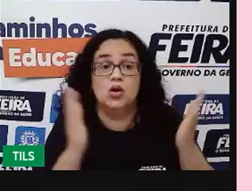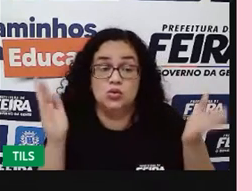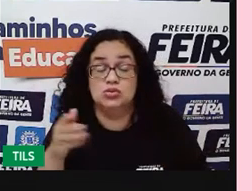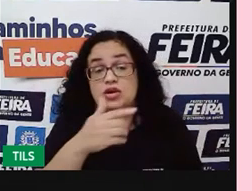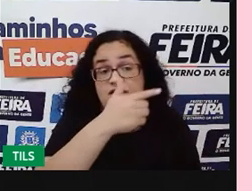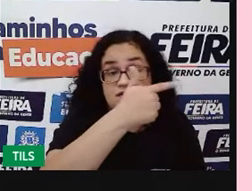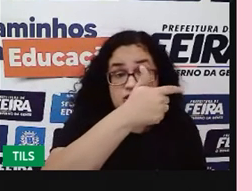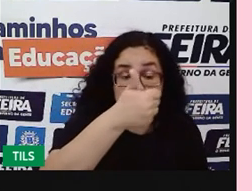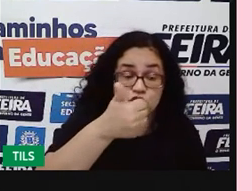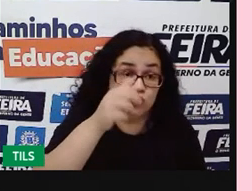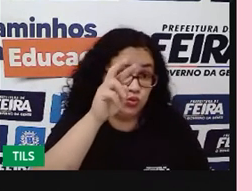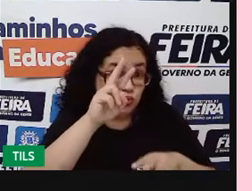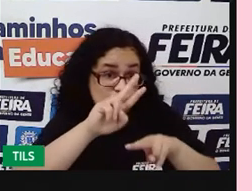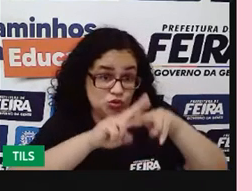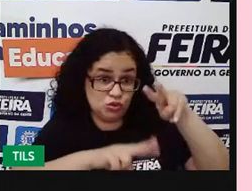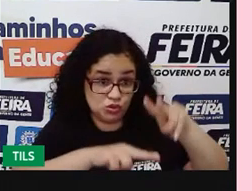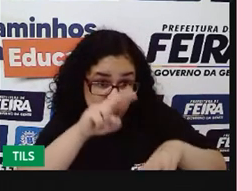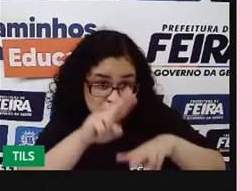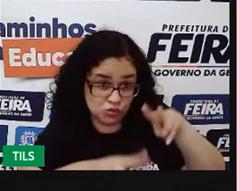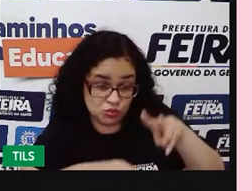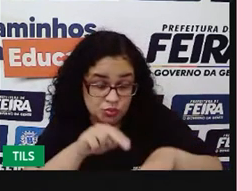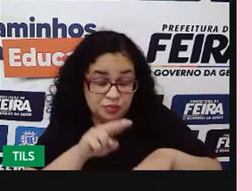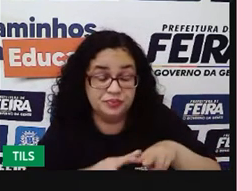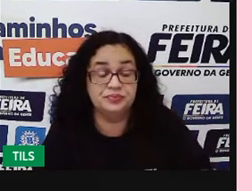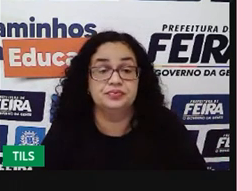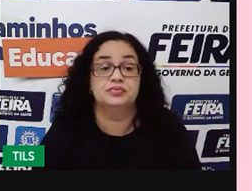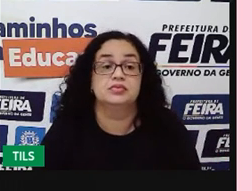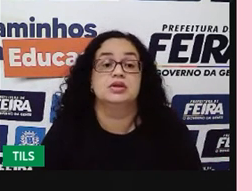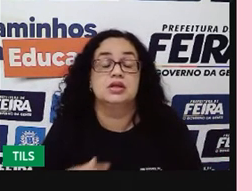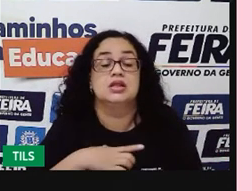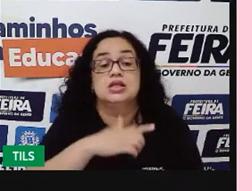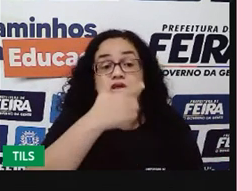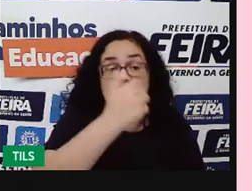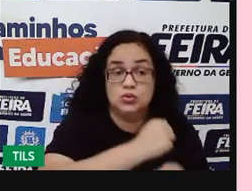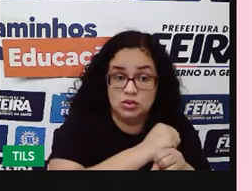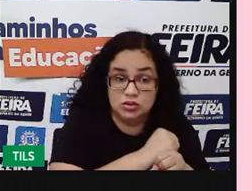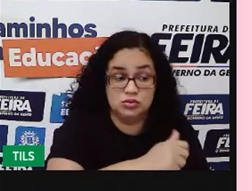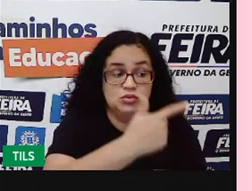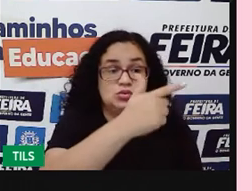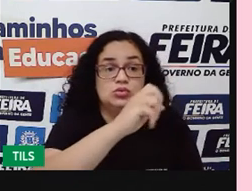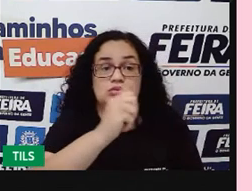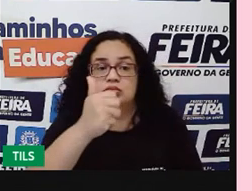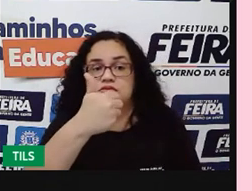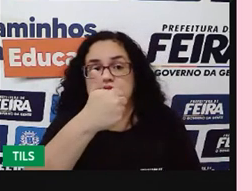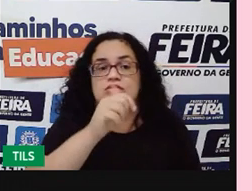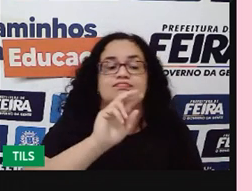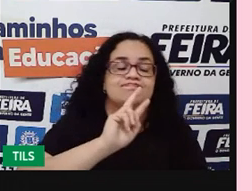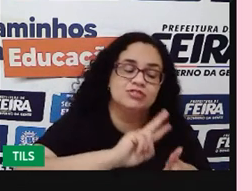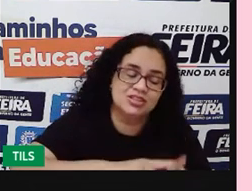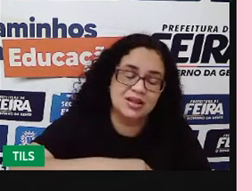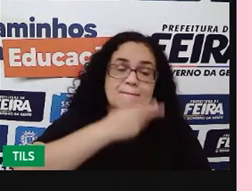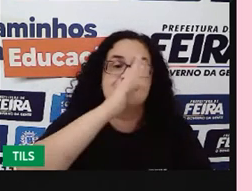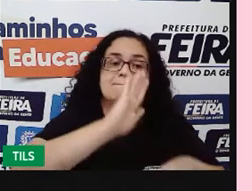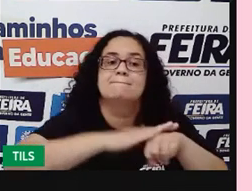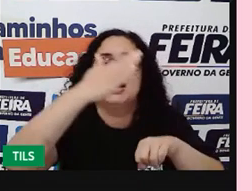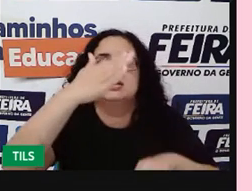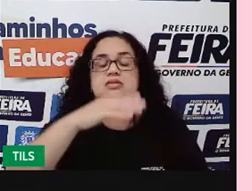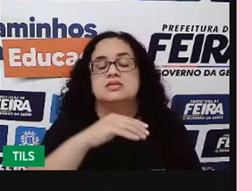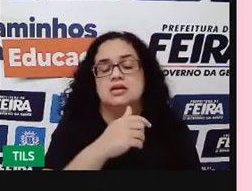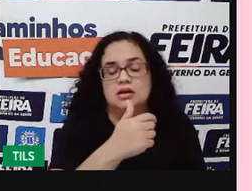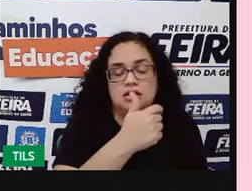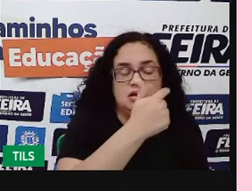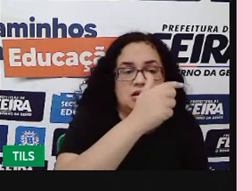21 dos 6, né, 21 de junho de 2021, nós já ultrapassamos a marca dos